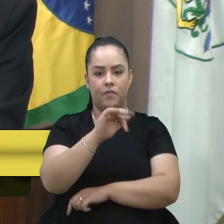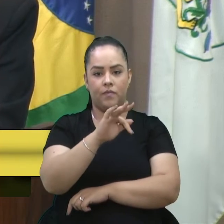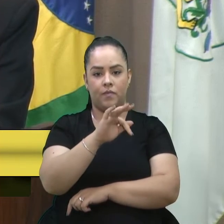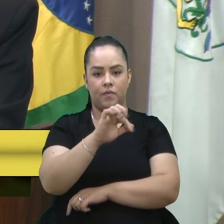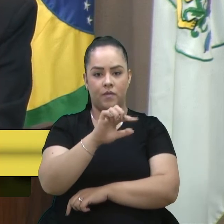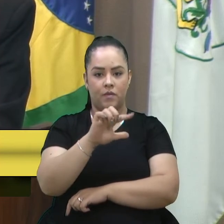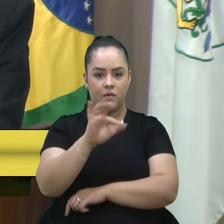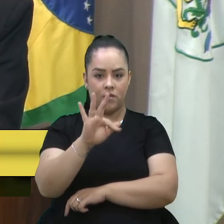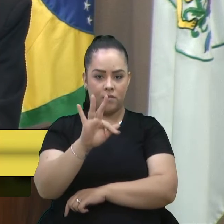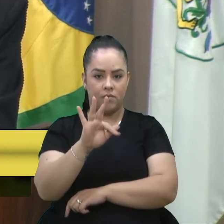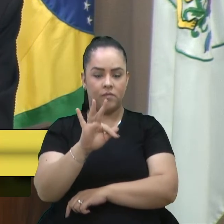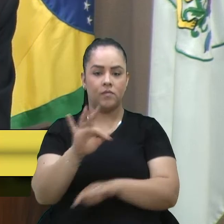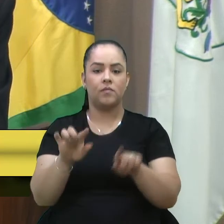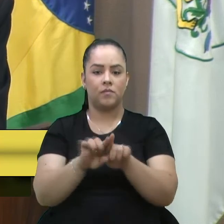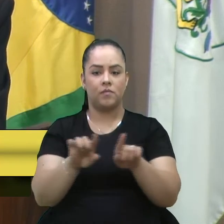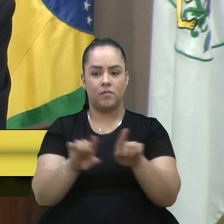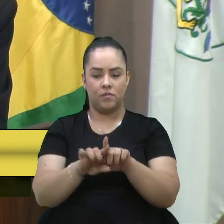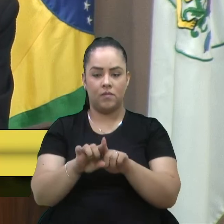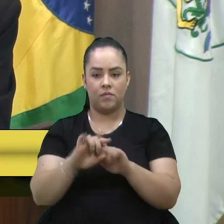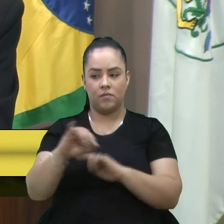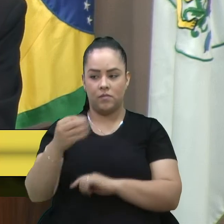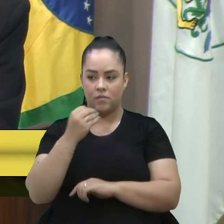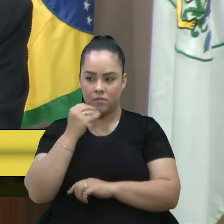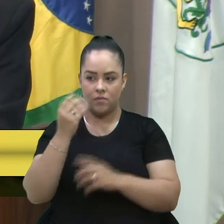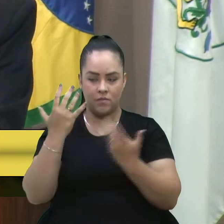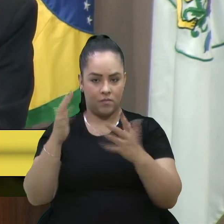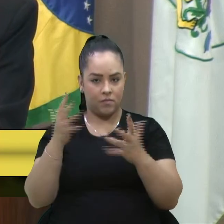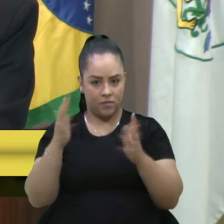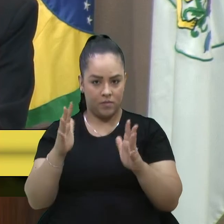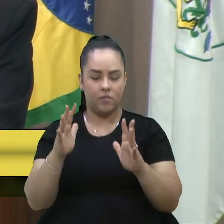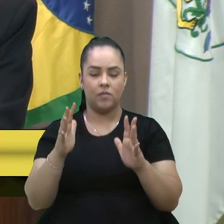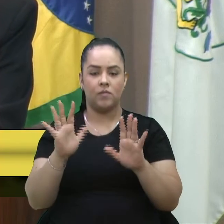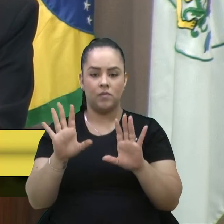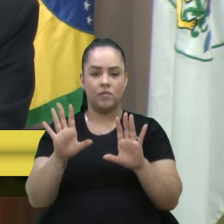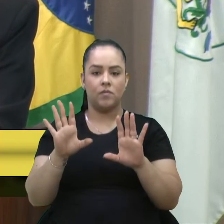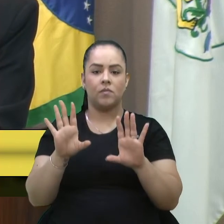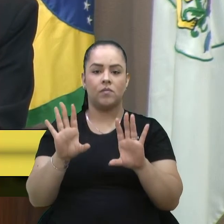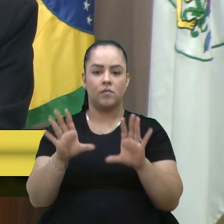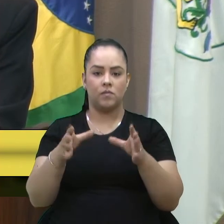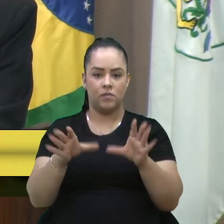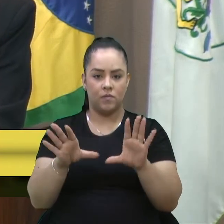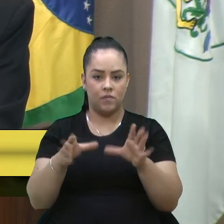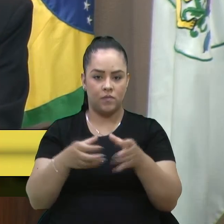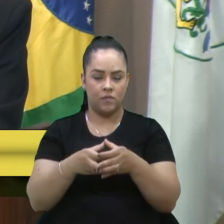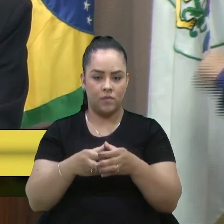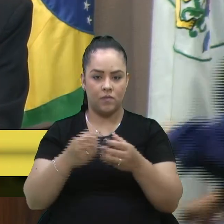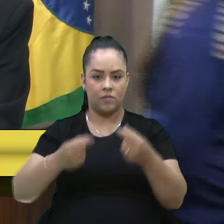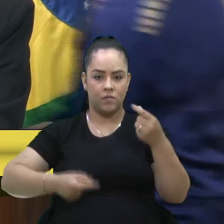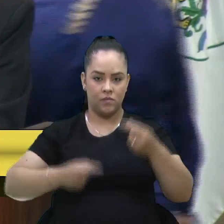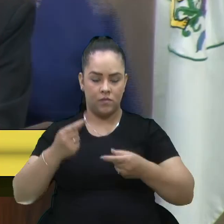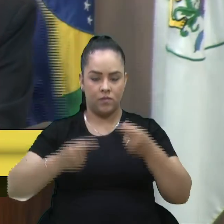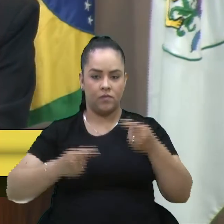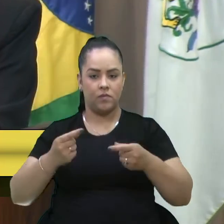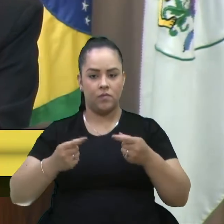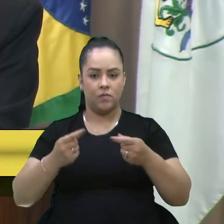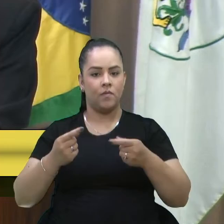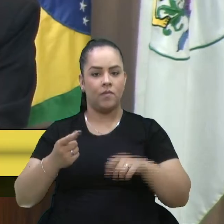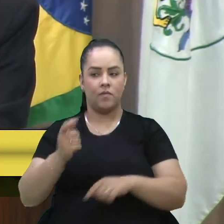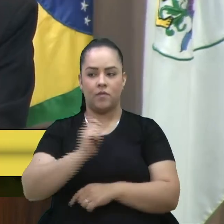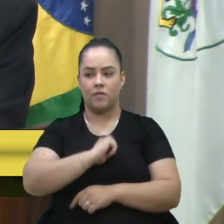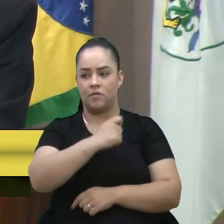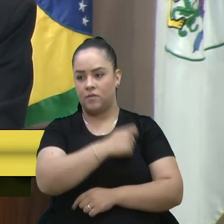e aproveito para parabenizar a Frente Parlamentar para discussão e fiscalização das concessões